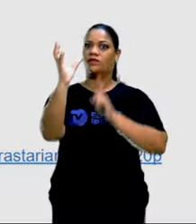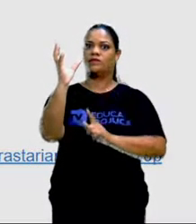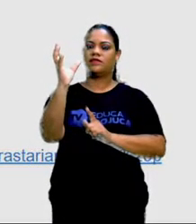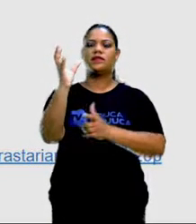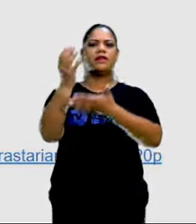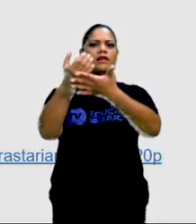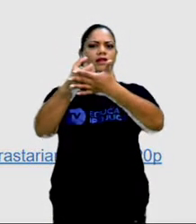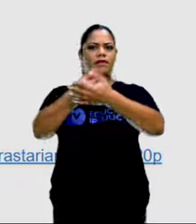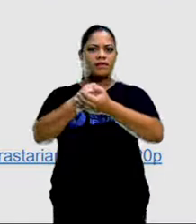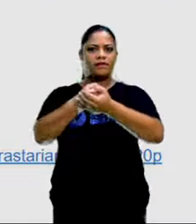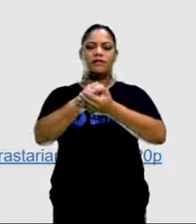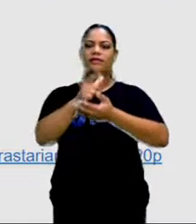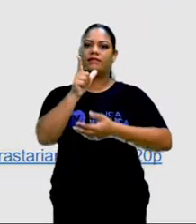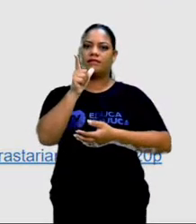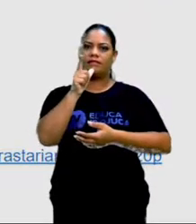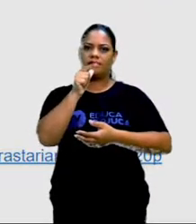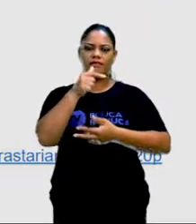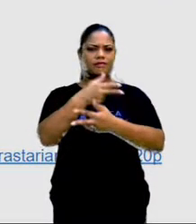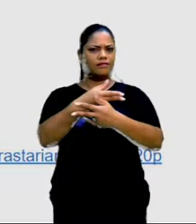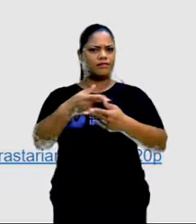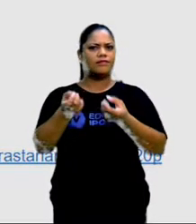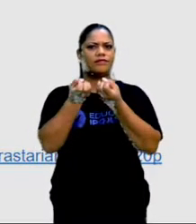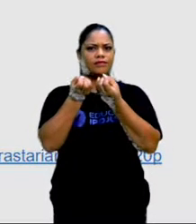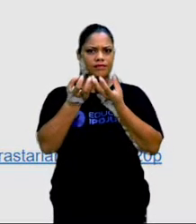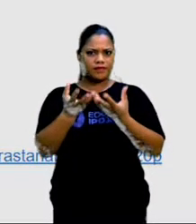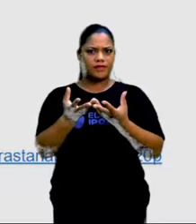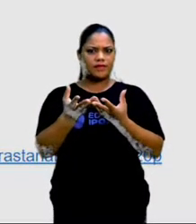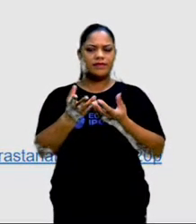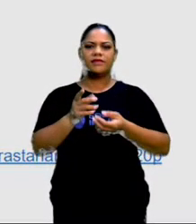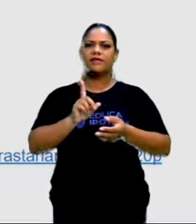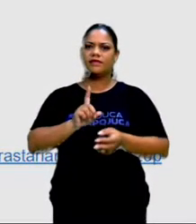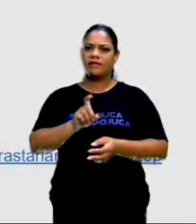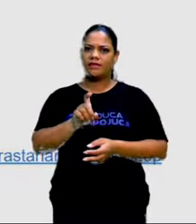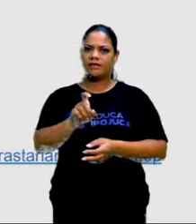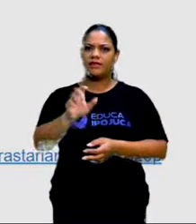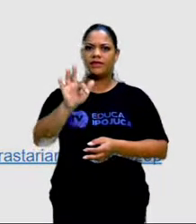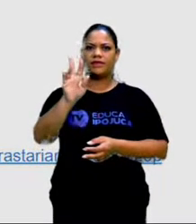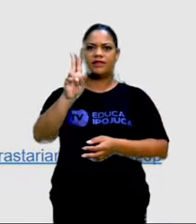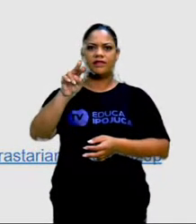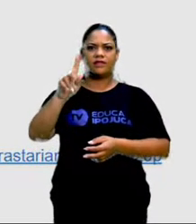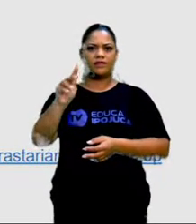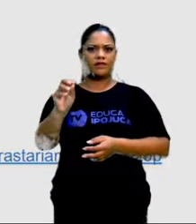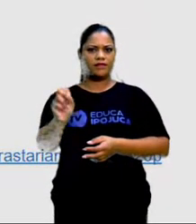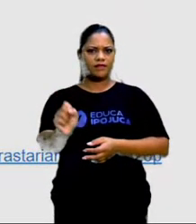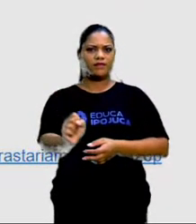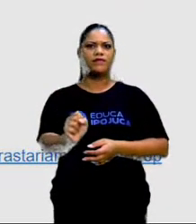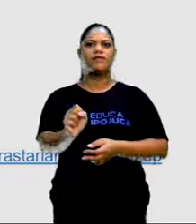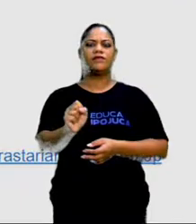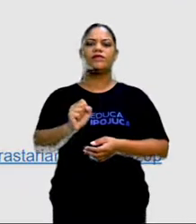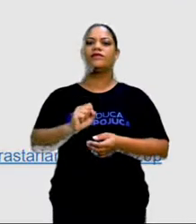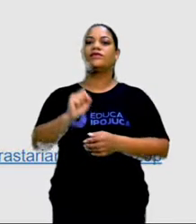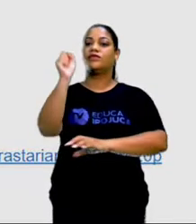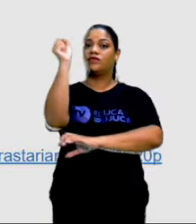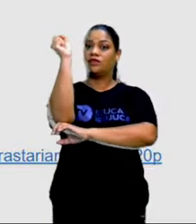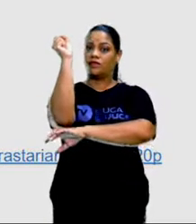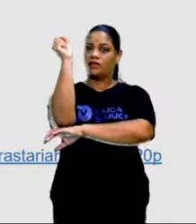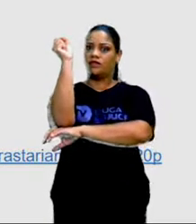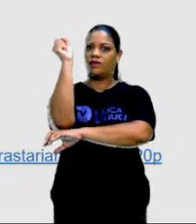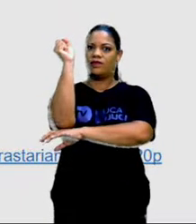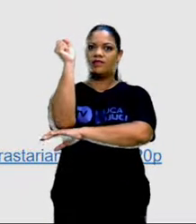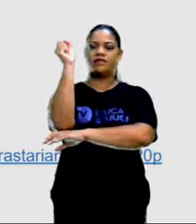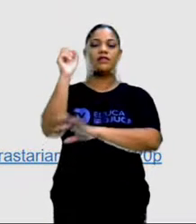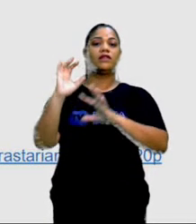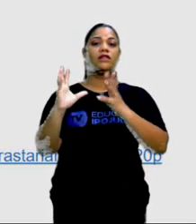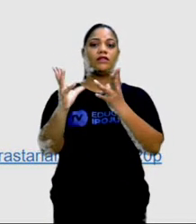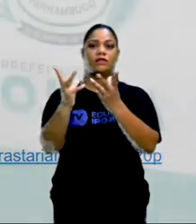nutrientes. Em íntima relação com bactérias, fungos e simbioses com as raízes. Então é todo